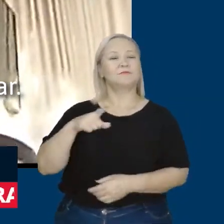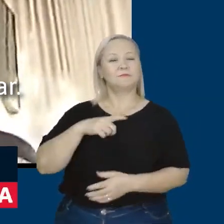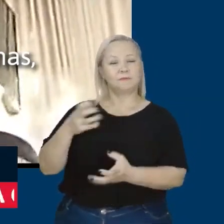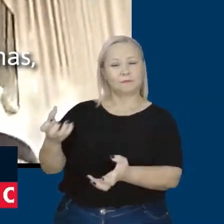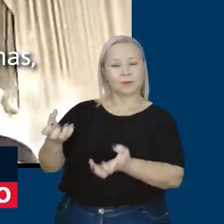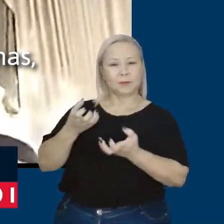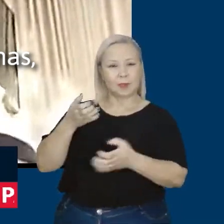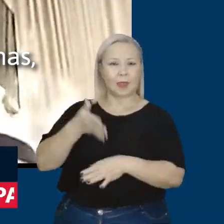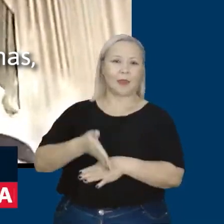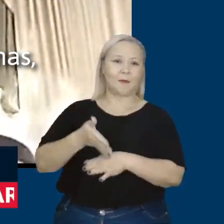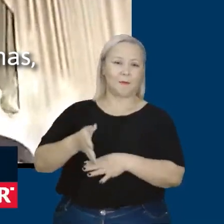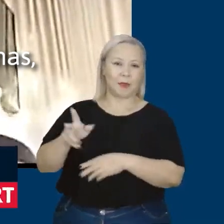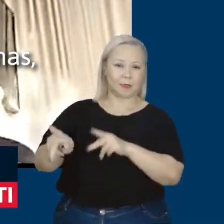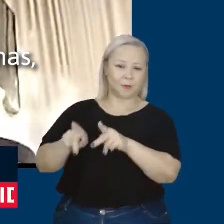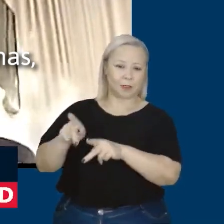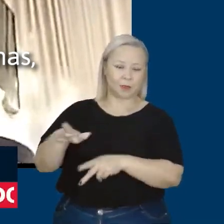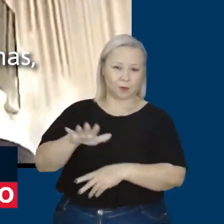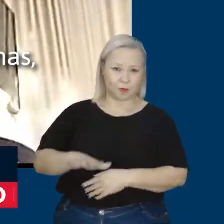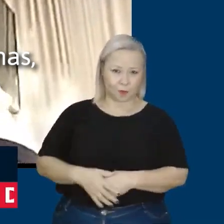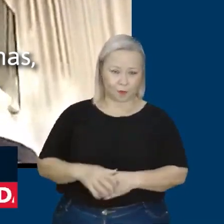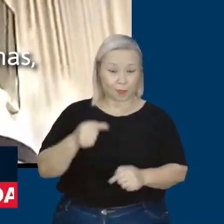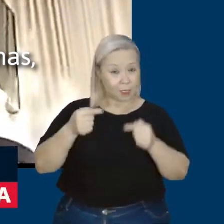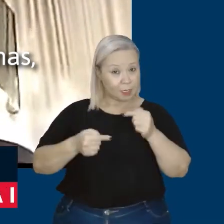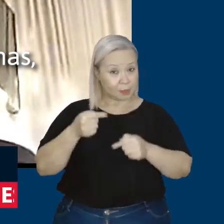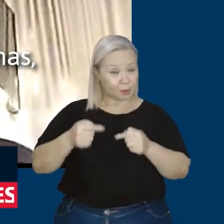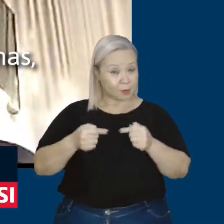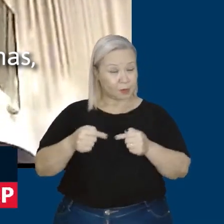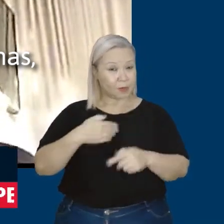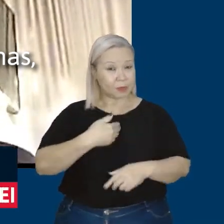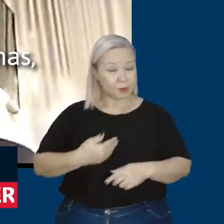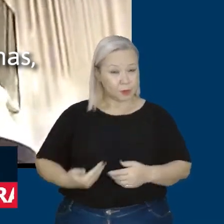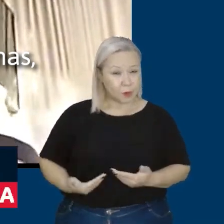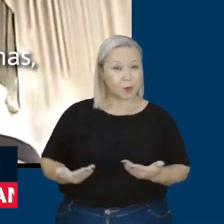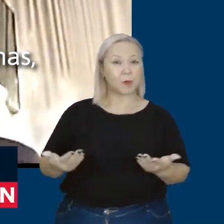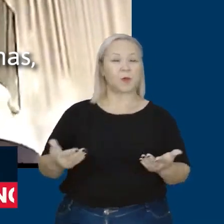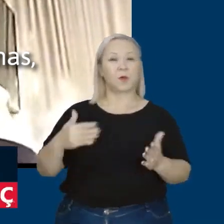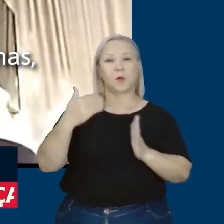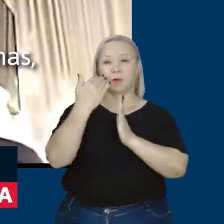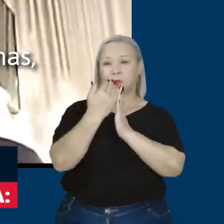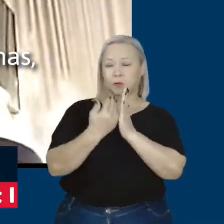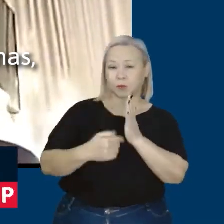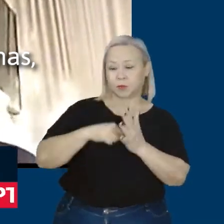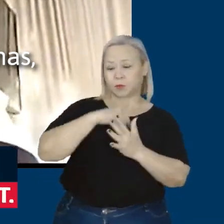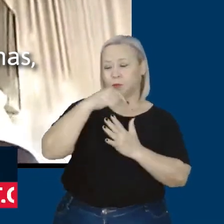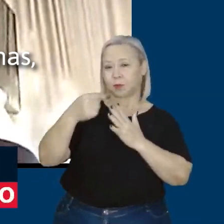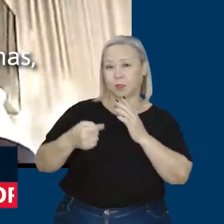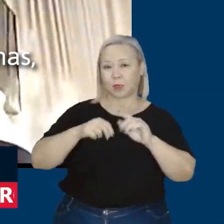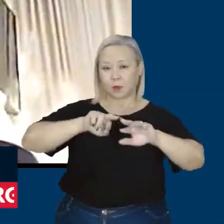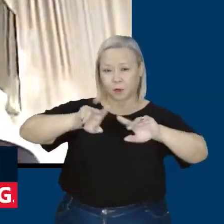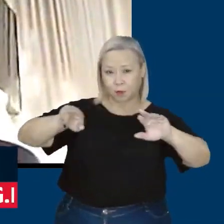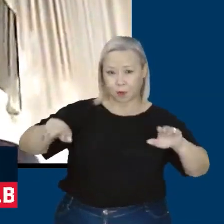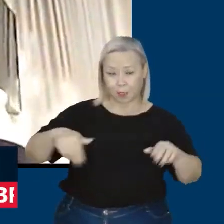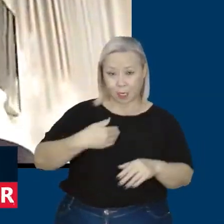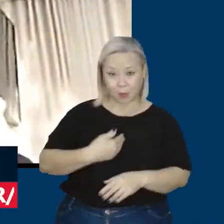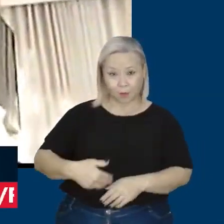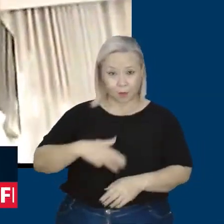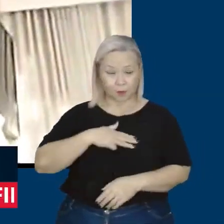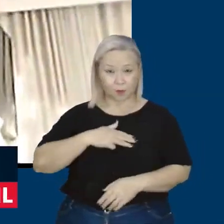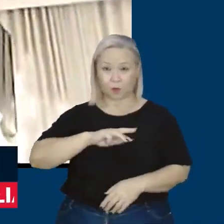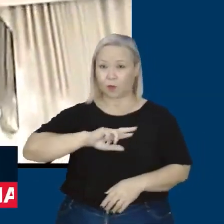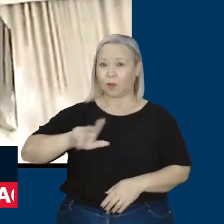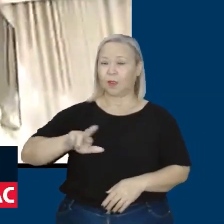popular, ou seja, que as políticas públicas, que os programas, que a prioridade do governo Lula não serão